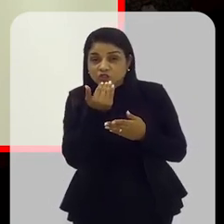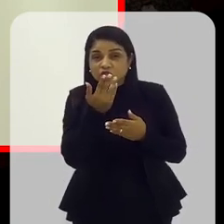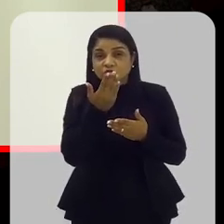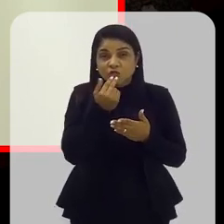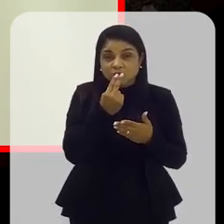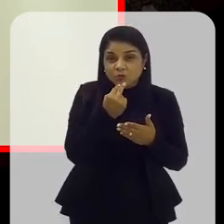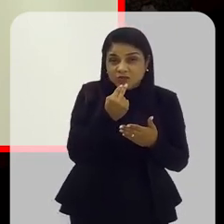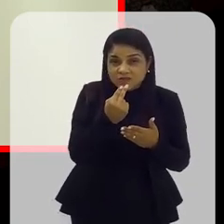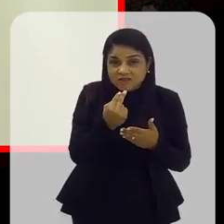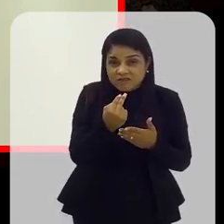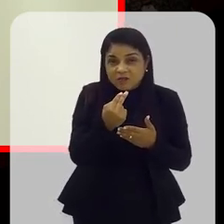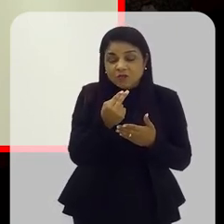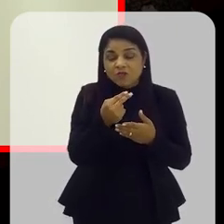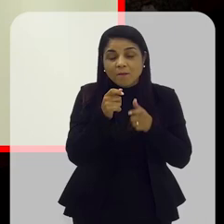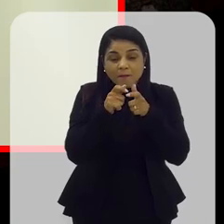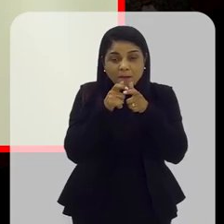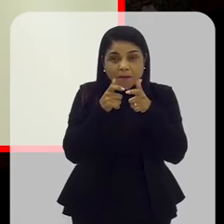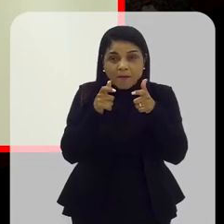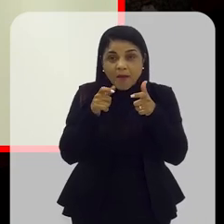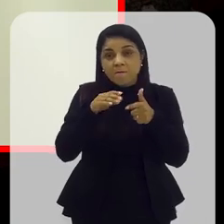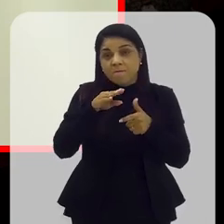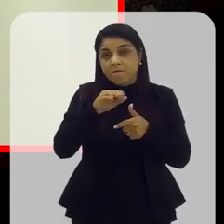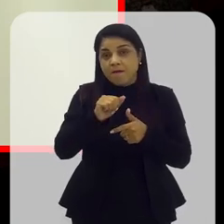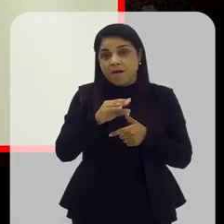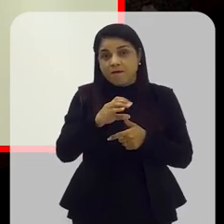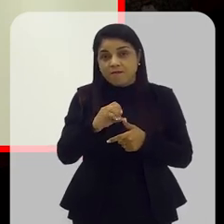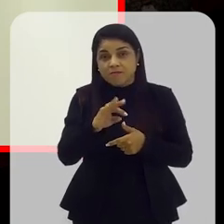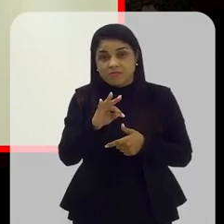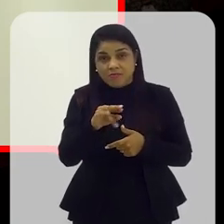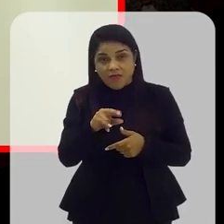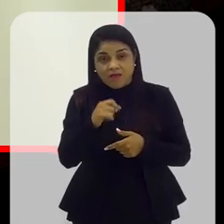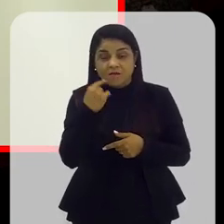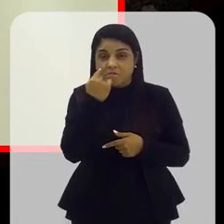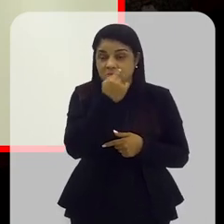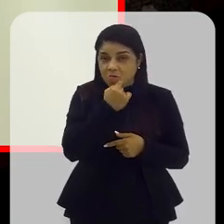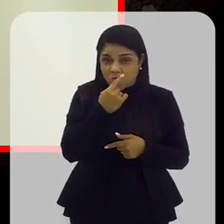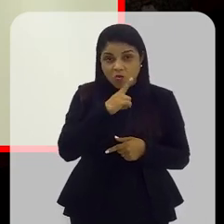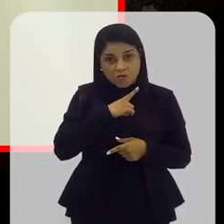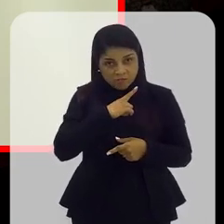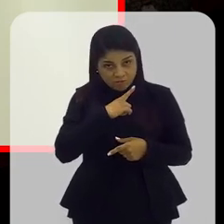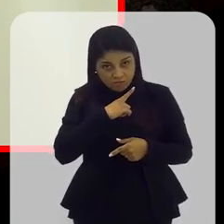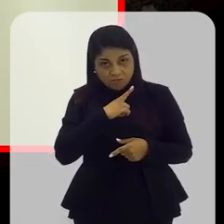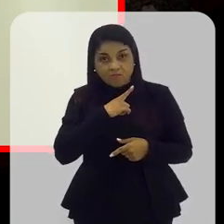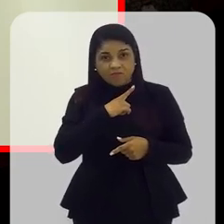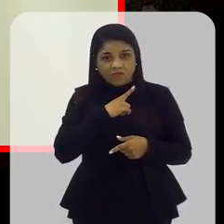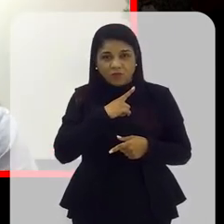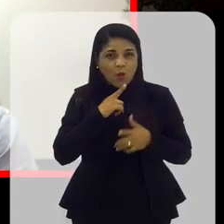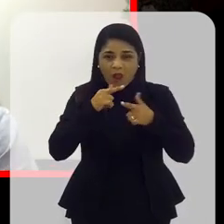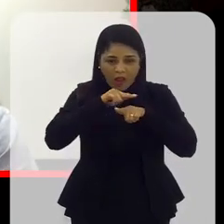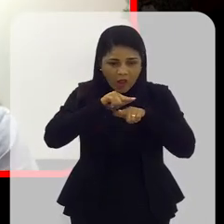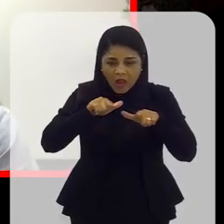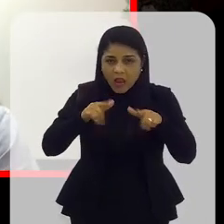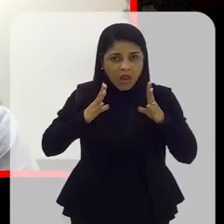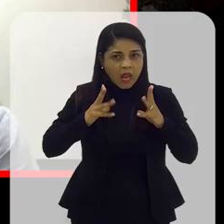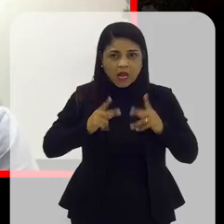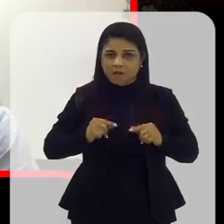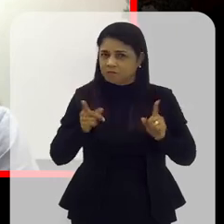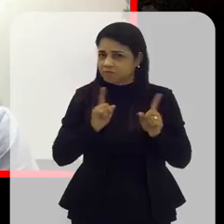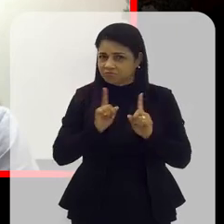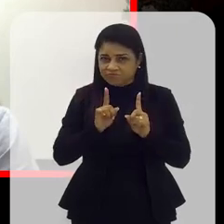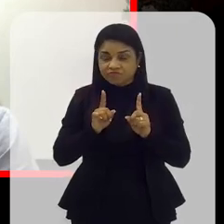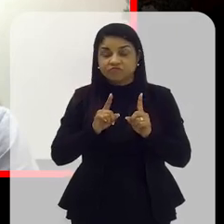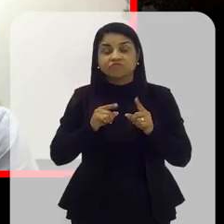essa microbiota. A nossa boca, ela tem bactéria, a nossa boca não é uma cavidade limpa,